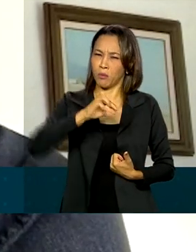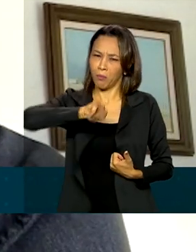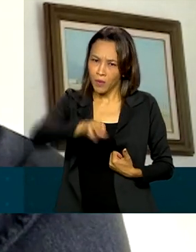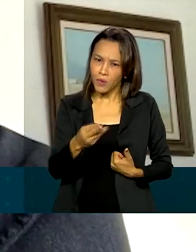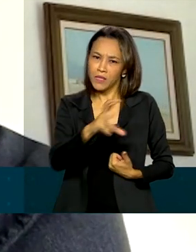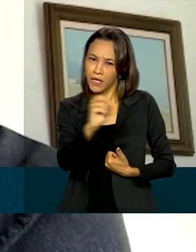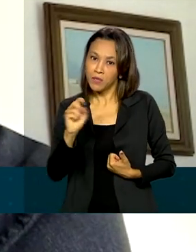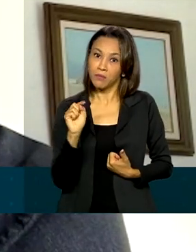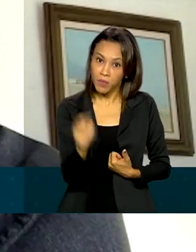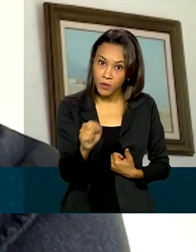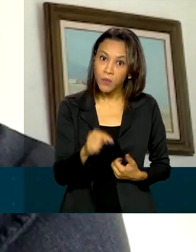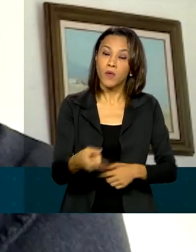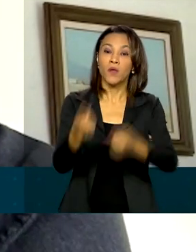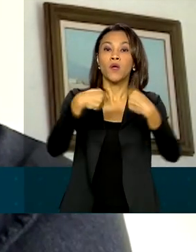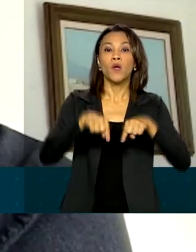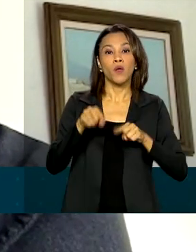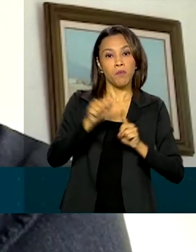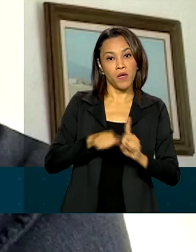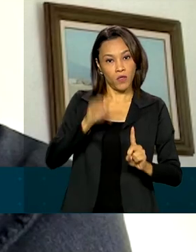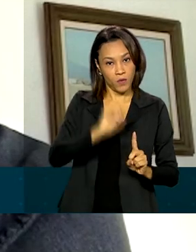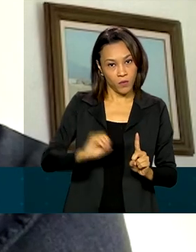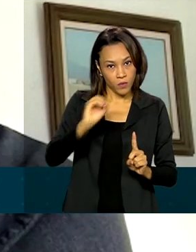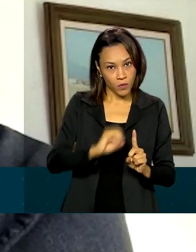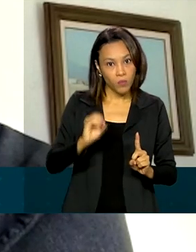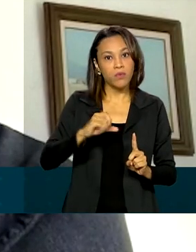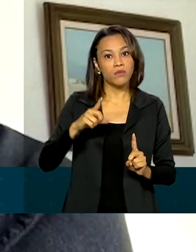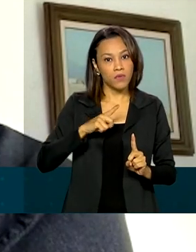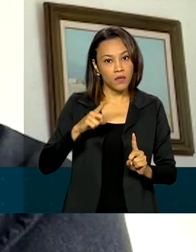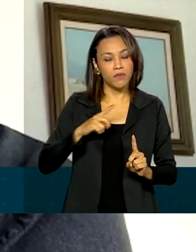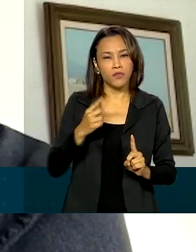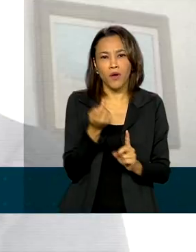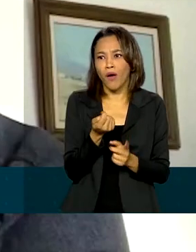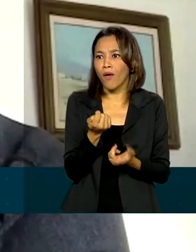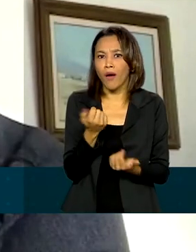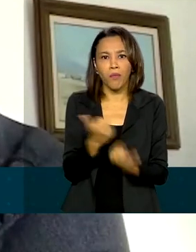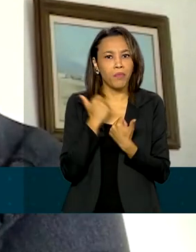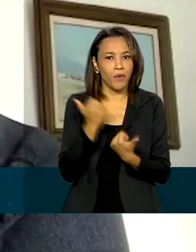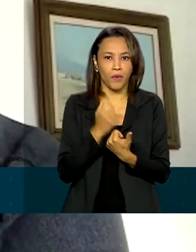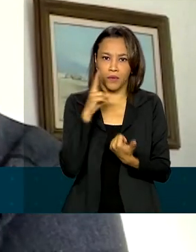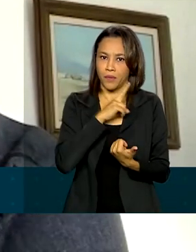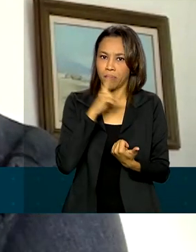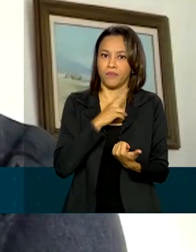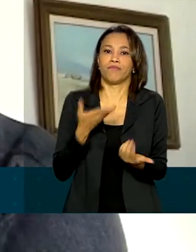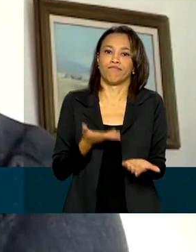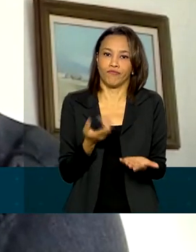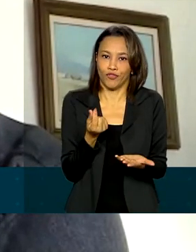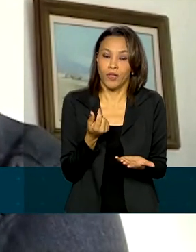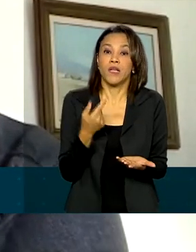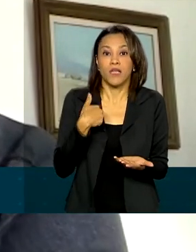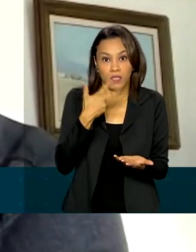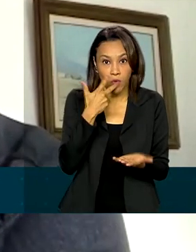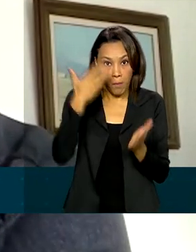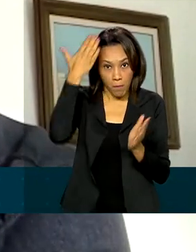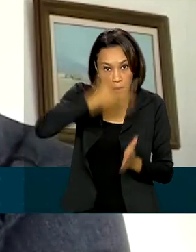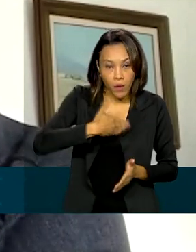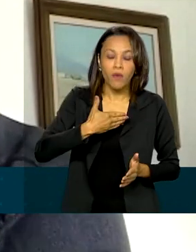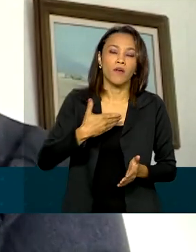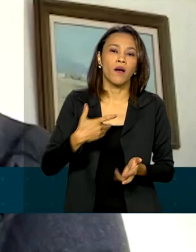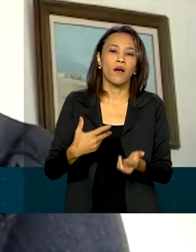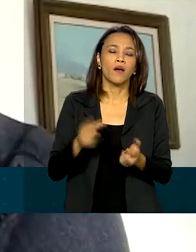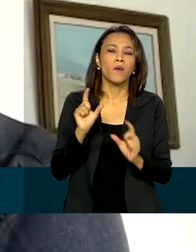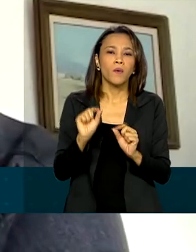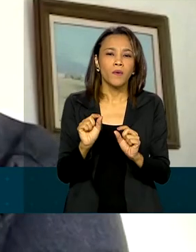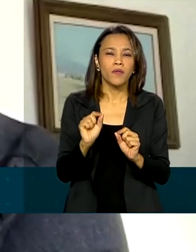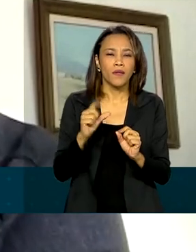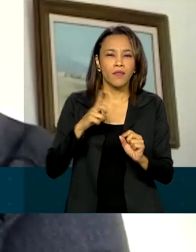ainda 3,25 milhões de domicílios sobreviveram apenas com o auxílio emergencial, o que mostra o papel que auxílio teve na